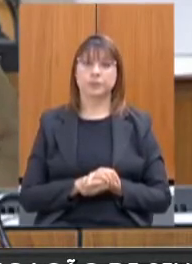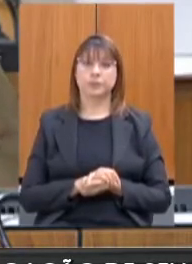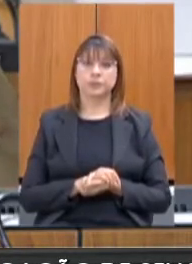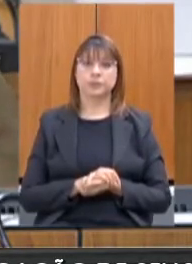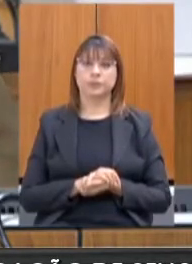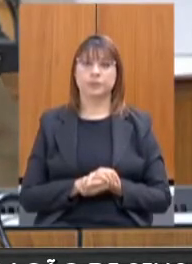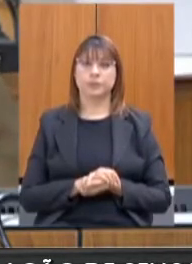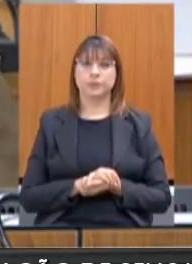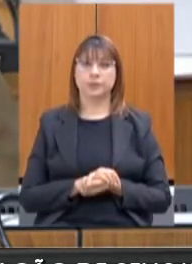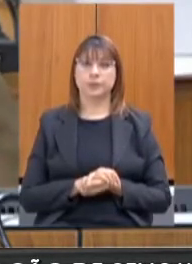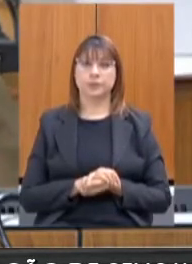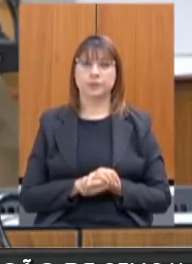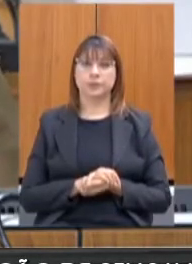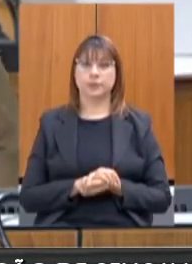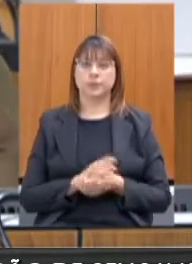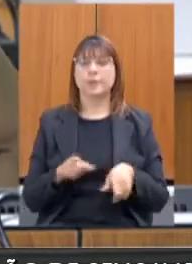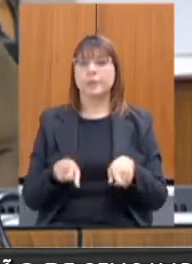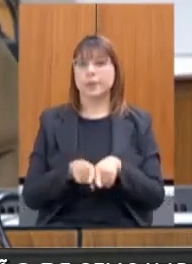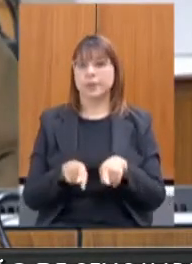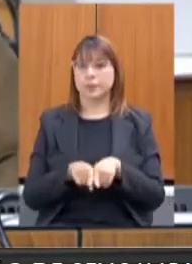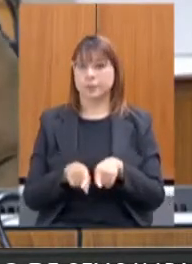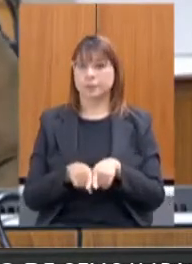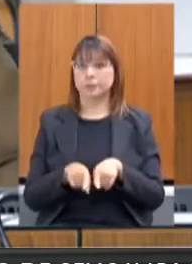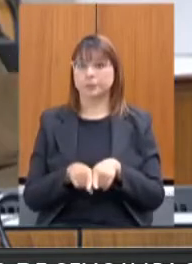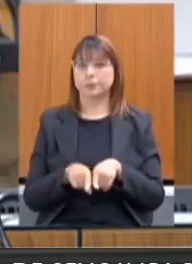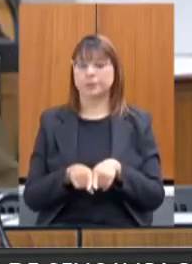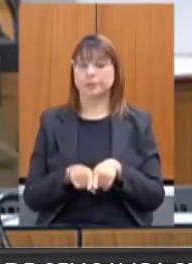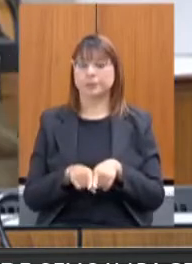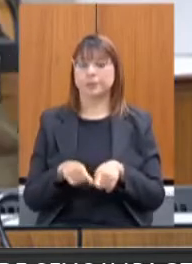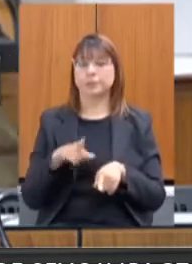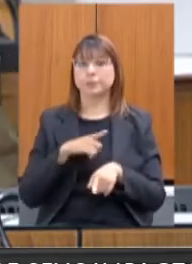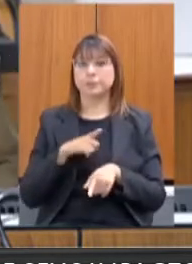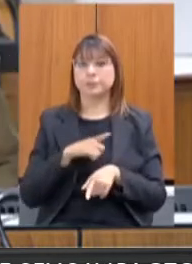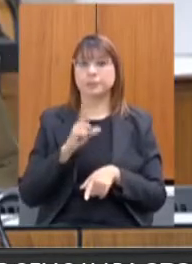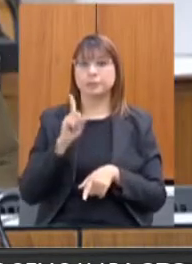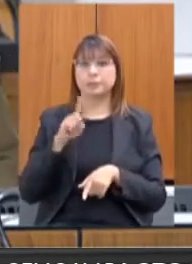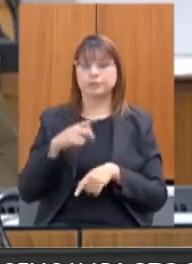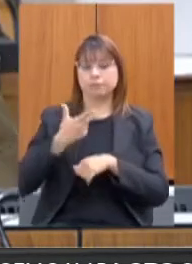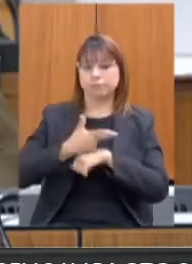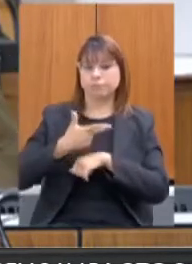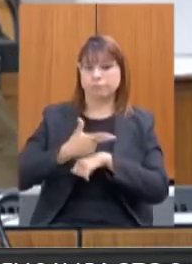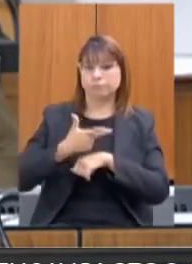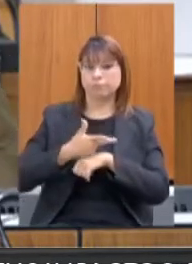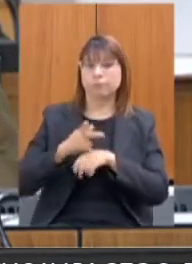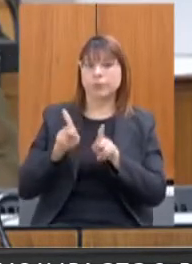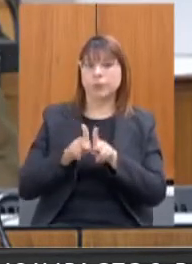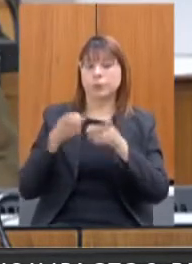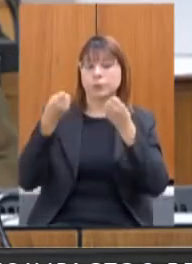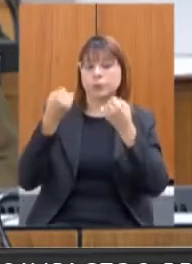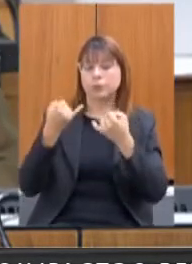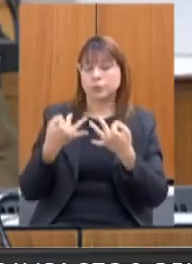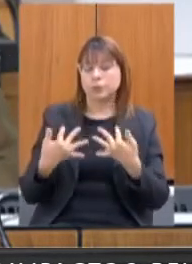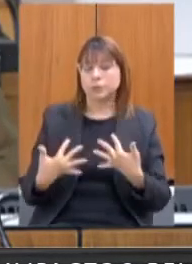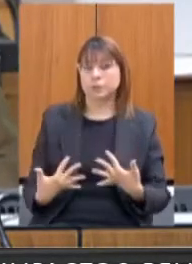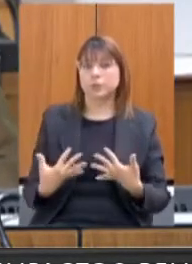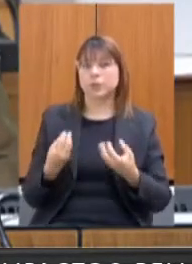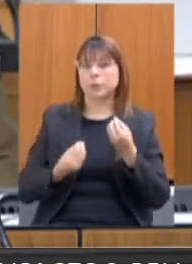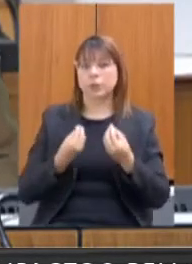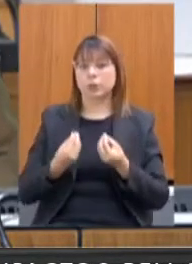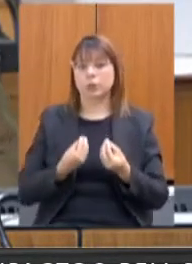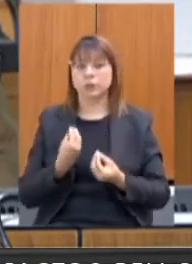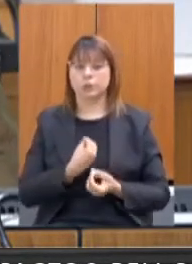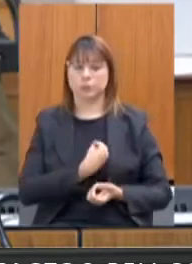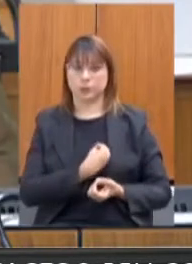Nós também desenvolvemos um documentário, Bolsa Paralímpica, Mudando Vidas, Construindo Histórico,